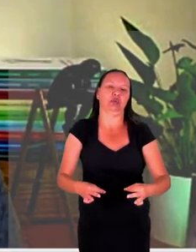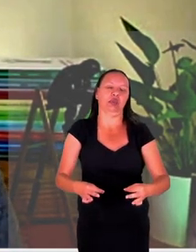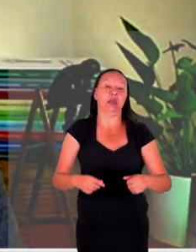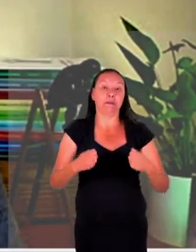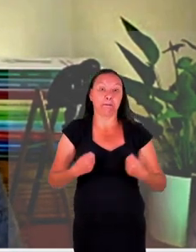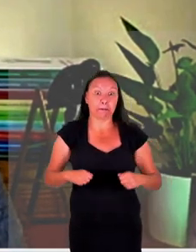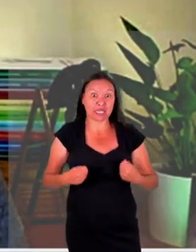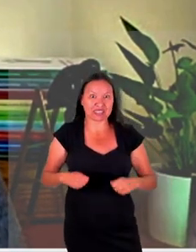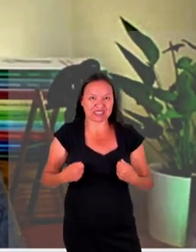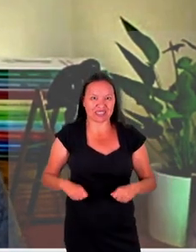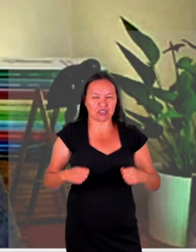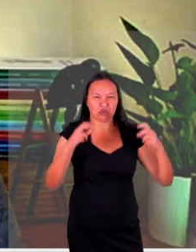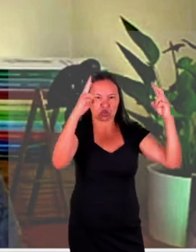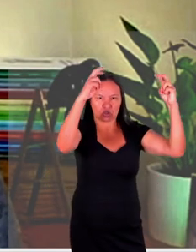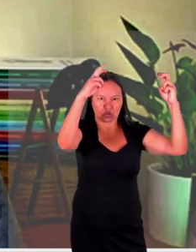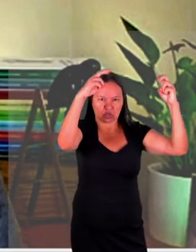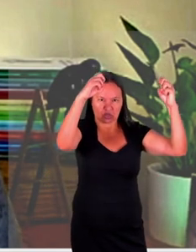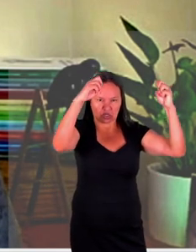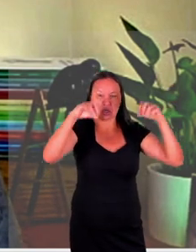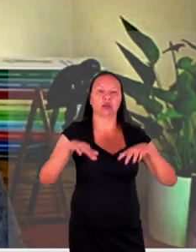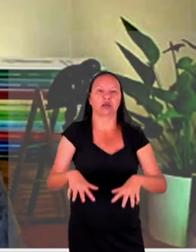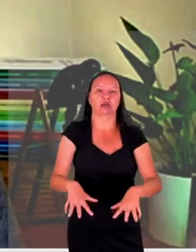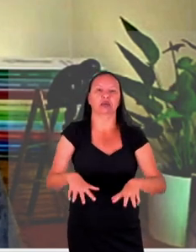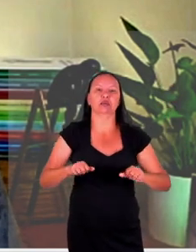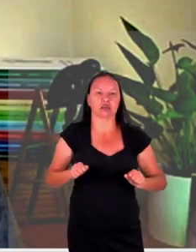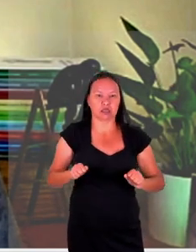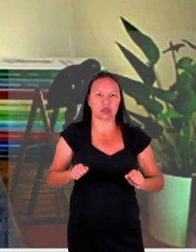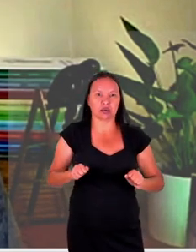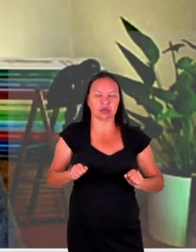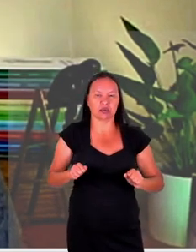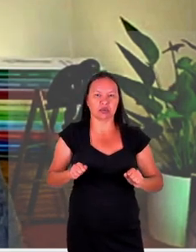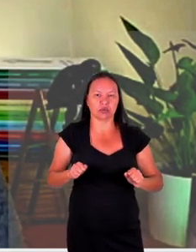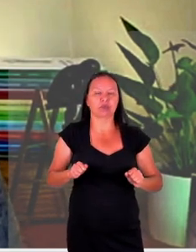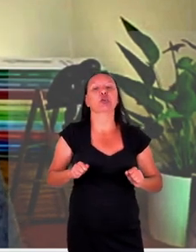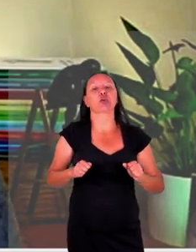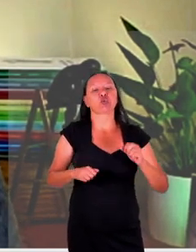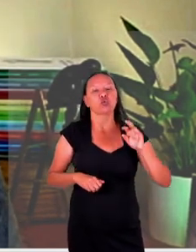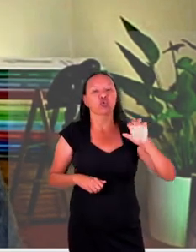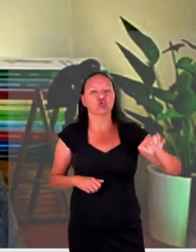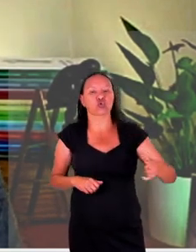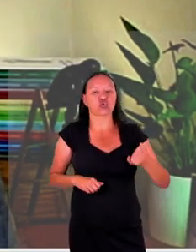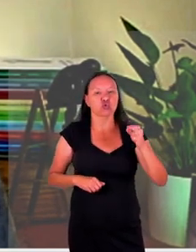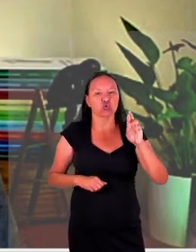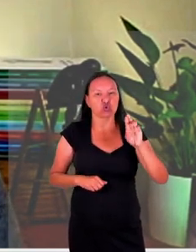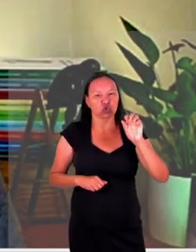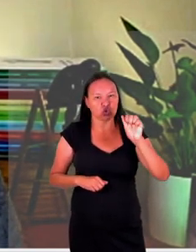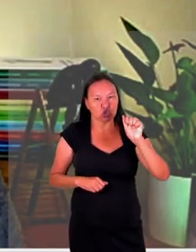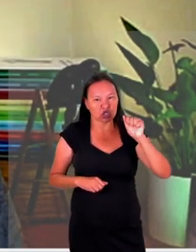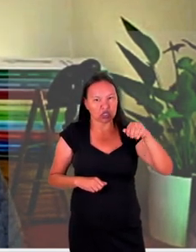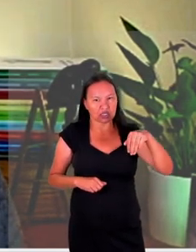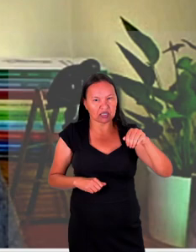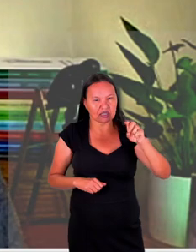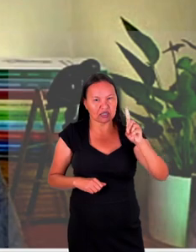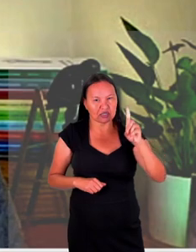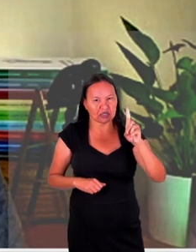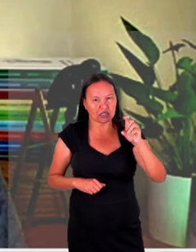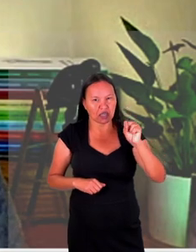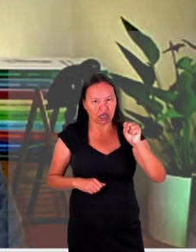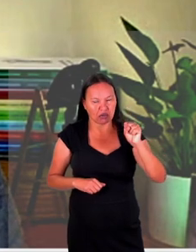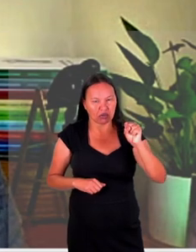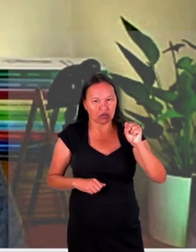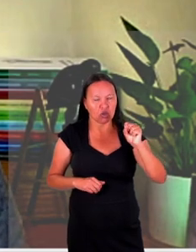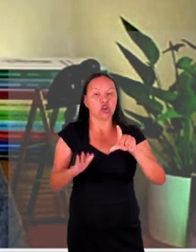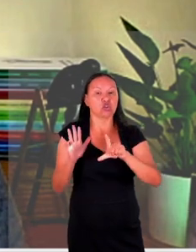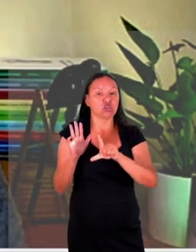o TPI ele é um tribunal de jurisdição subsidiária segundo os próprios princípios do direito penal